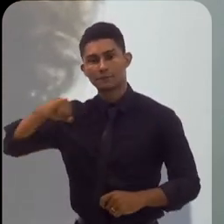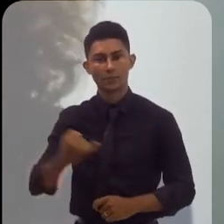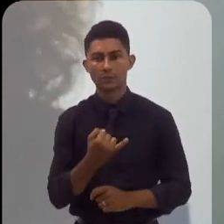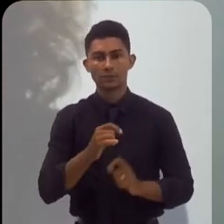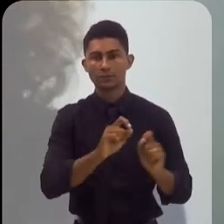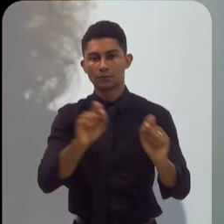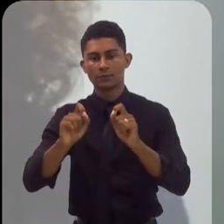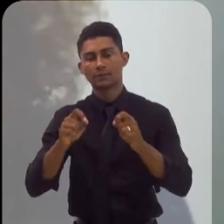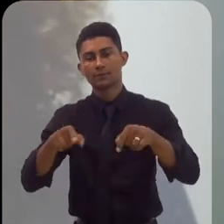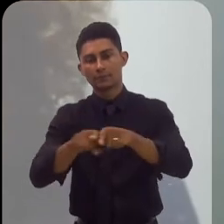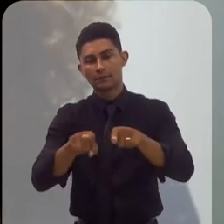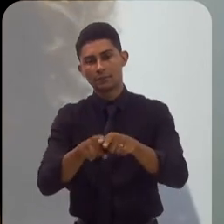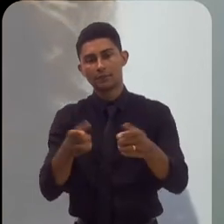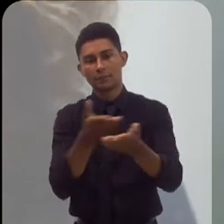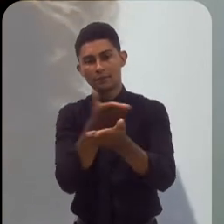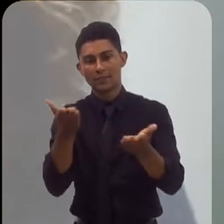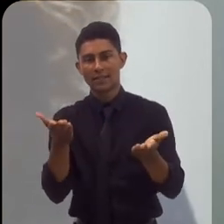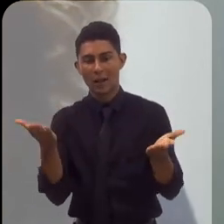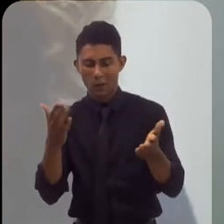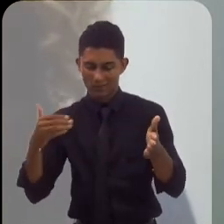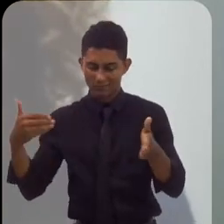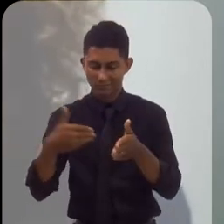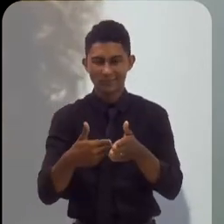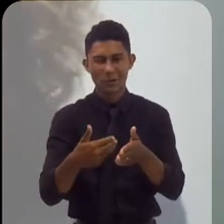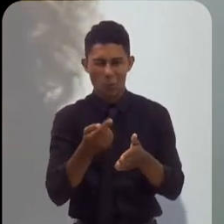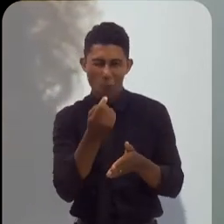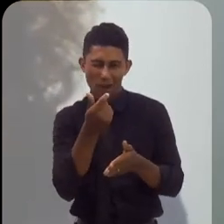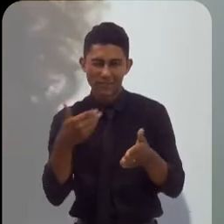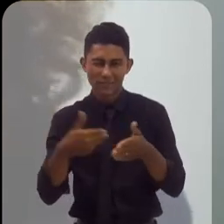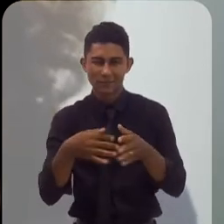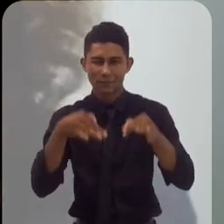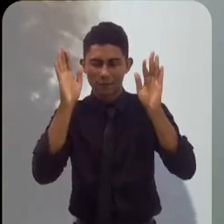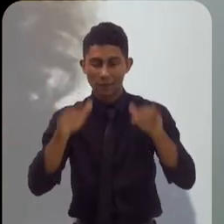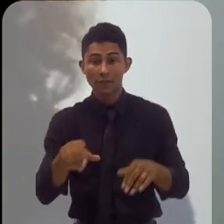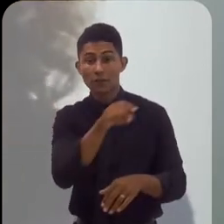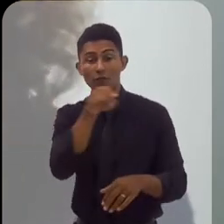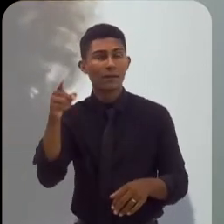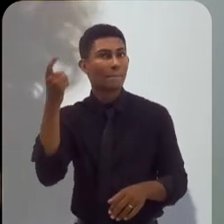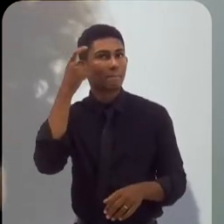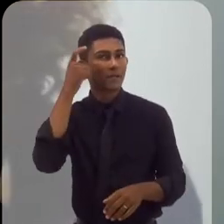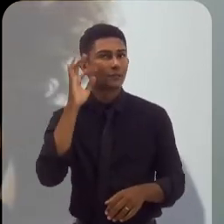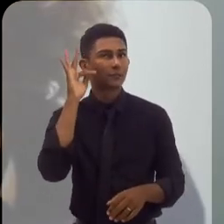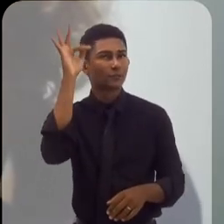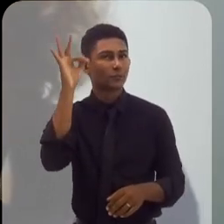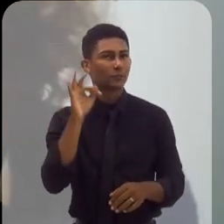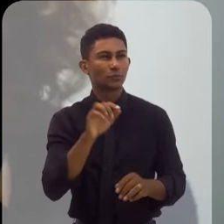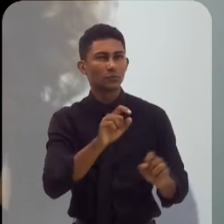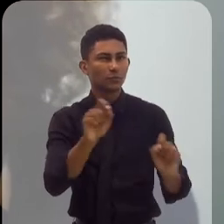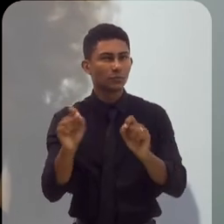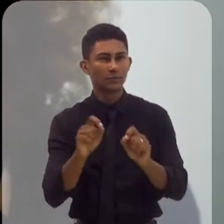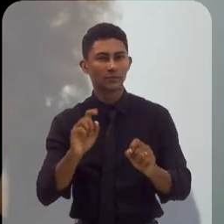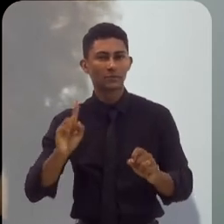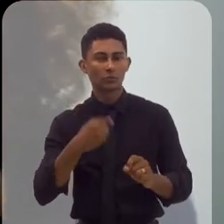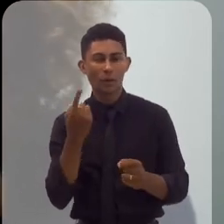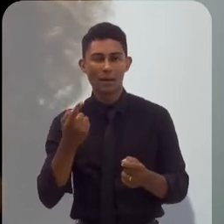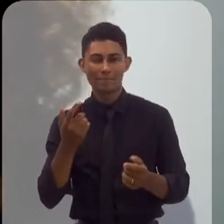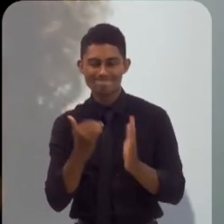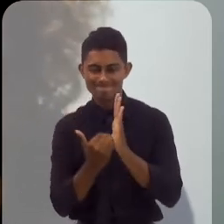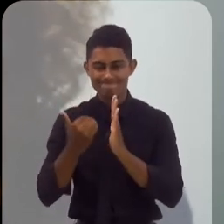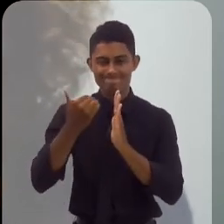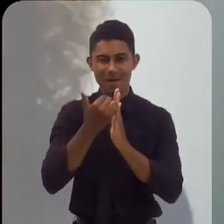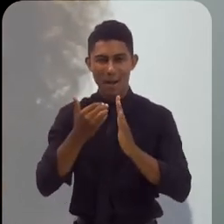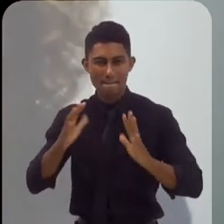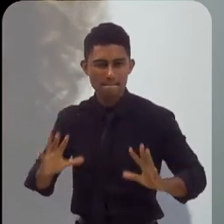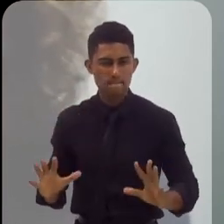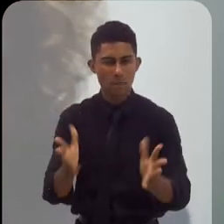nosso campo? E eu queria que vocês falassem nos nossos minutos finais o que vocês vislumbram, de que maneira a gente pode participar de forma